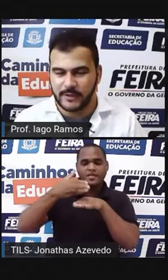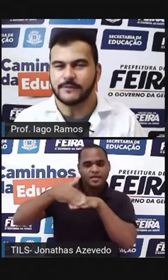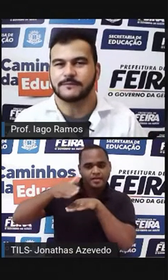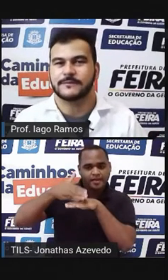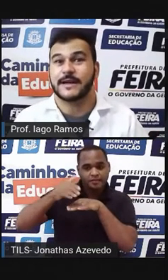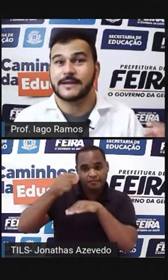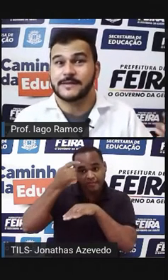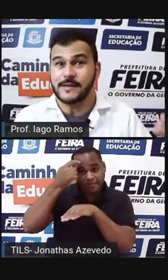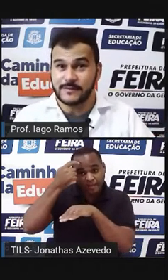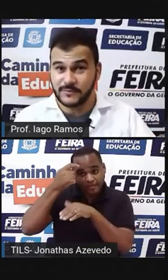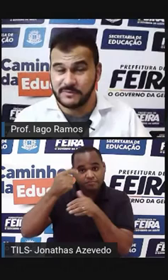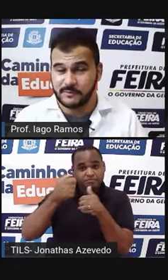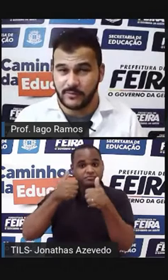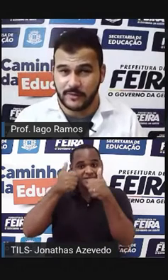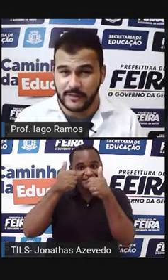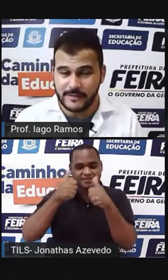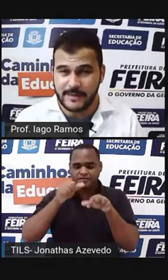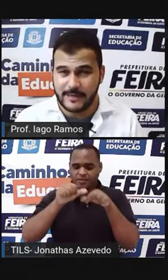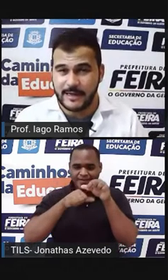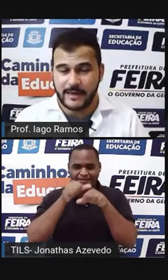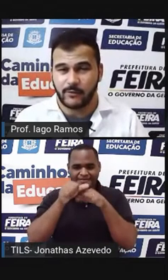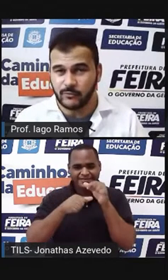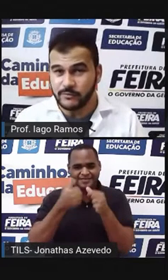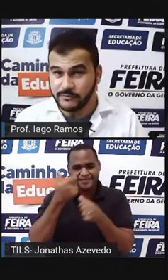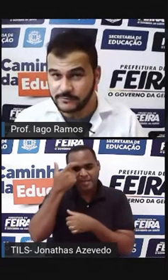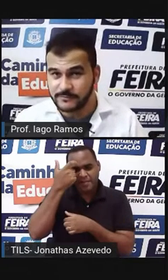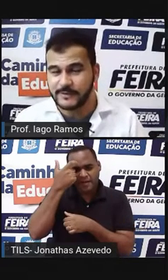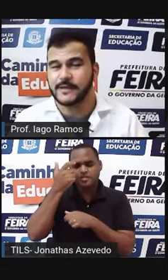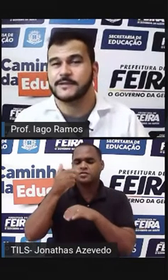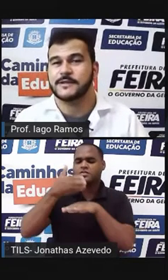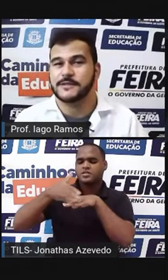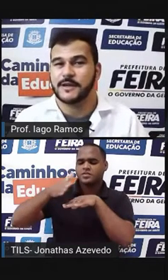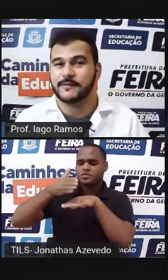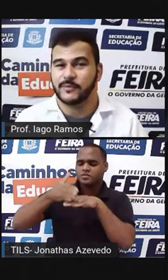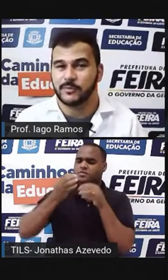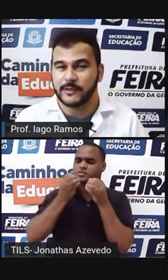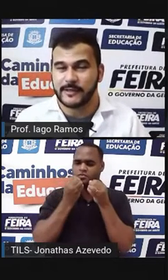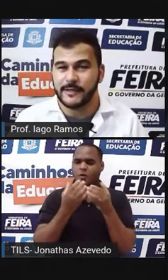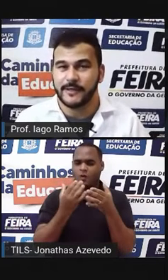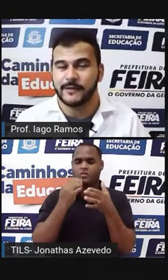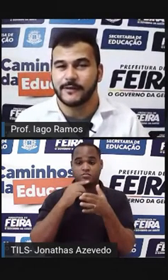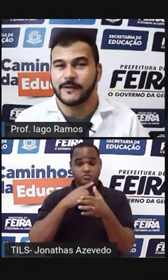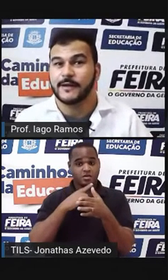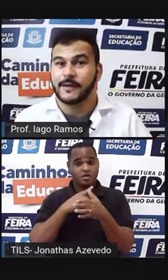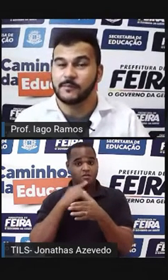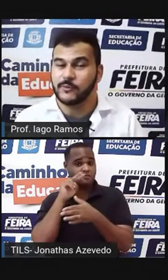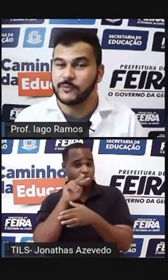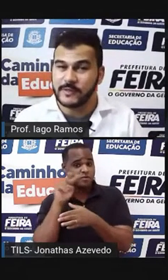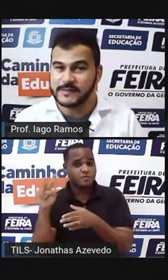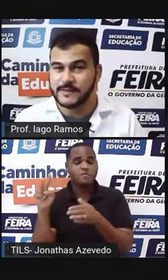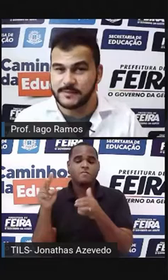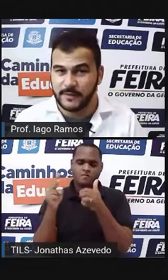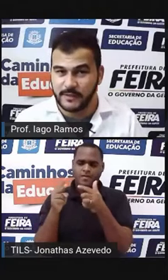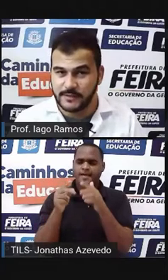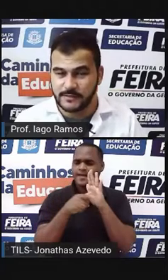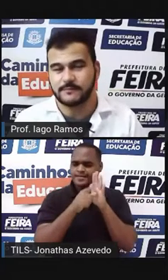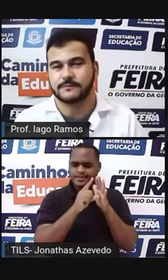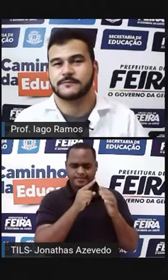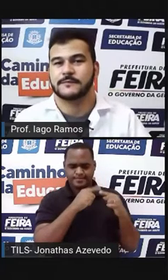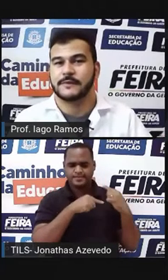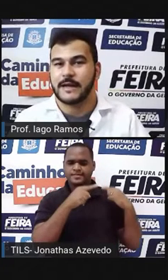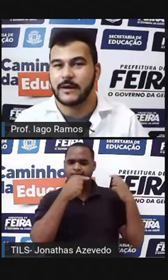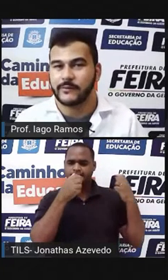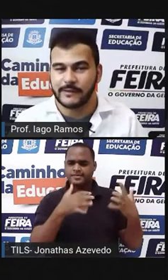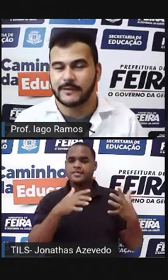memória, trazer a sua memória algo que a gente já viu por aqui e muito recentemente